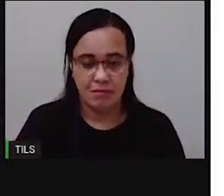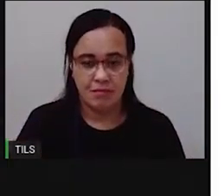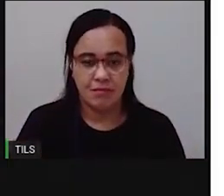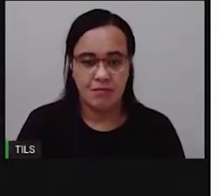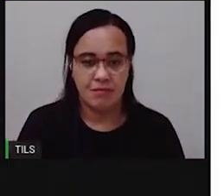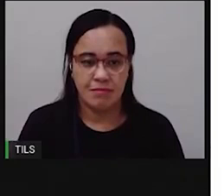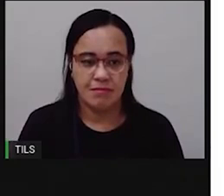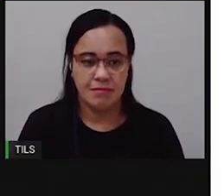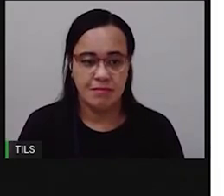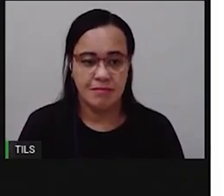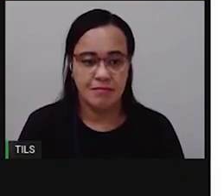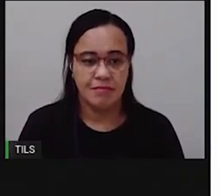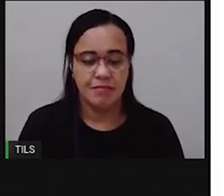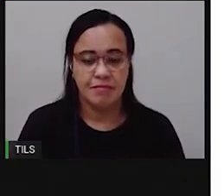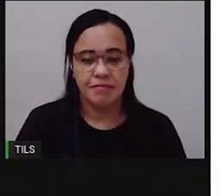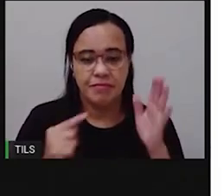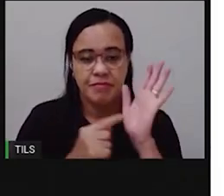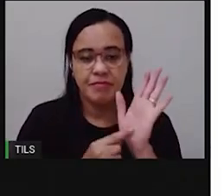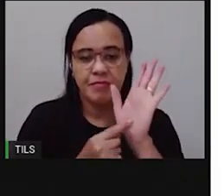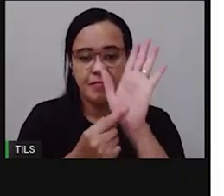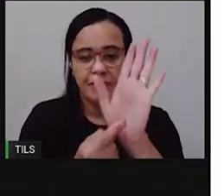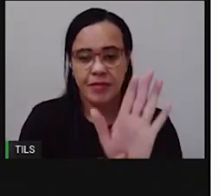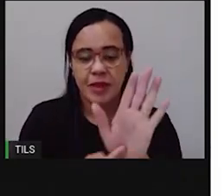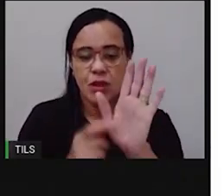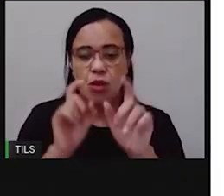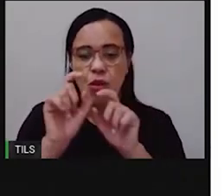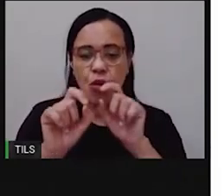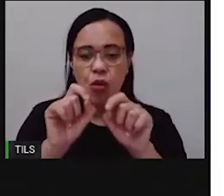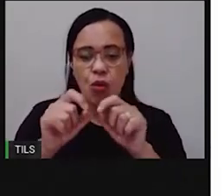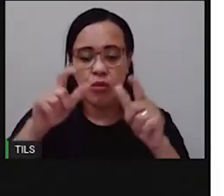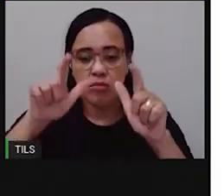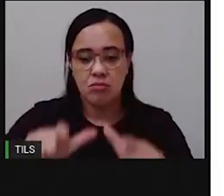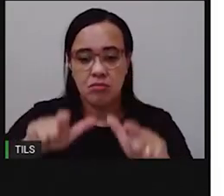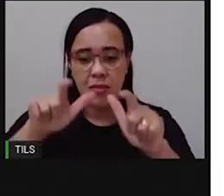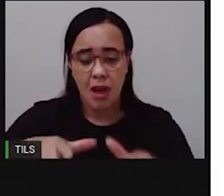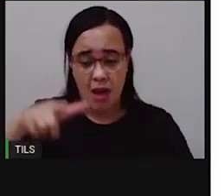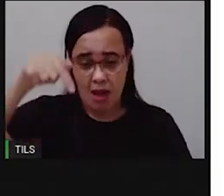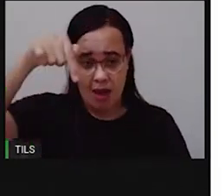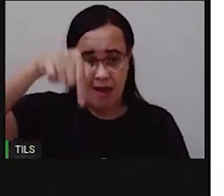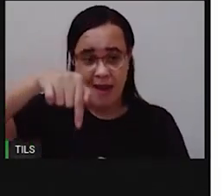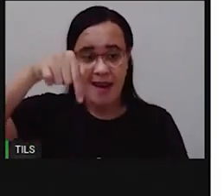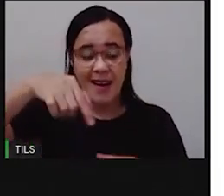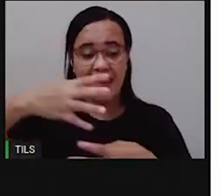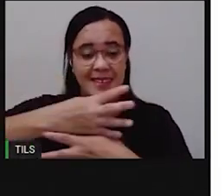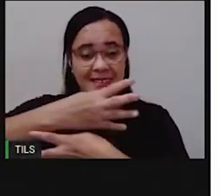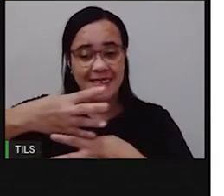Essa imagem está representando um lugar aqui da nossa cidade, Feira de Santana.